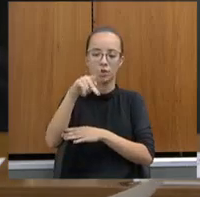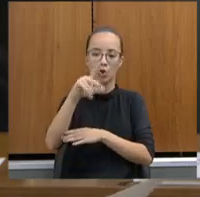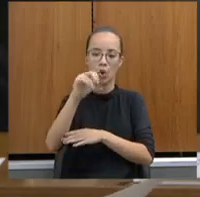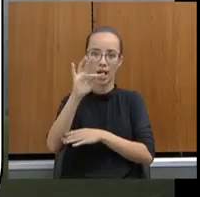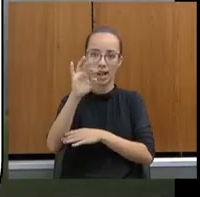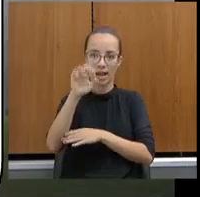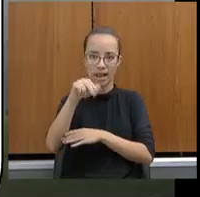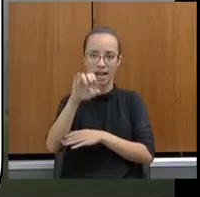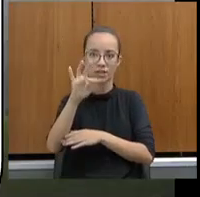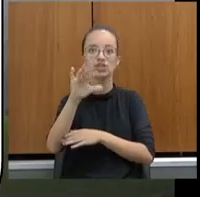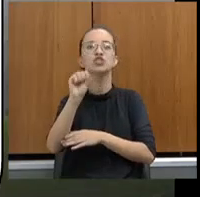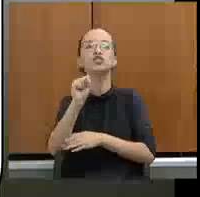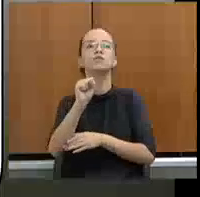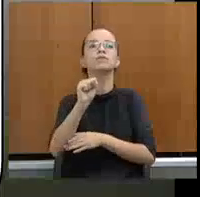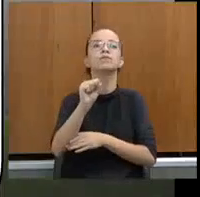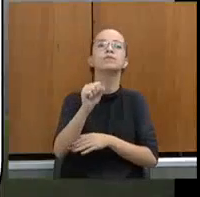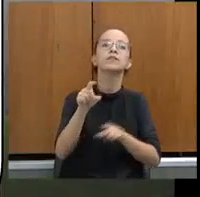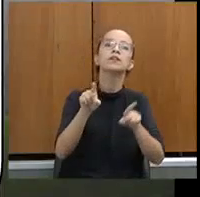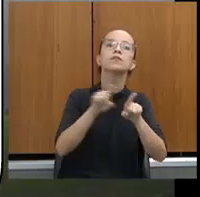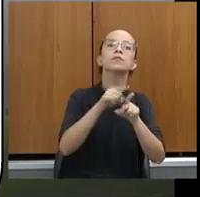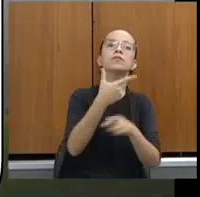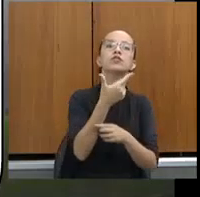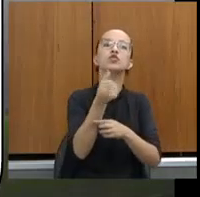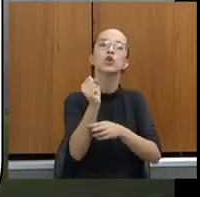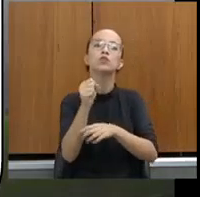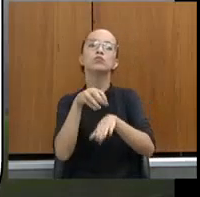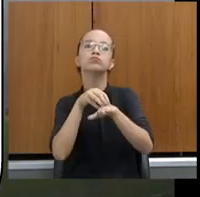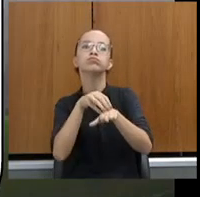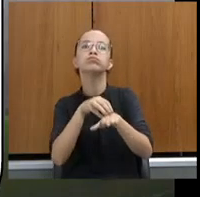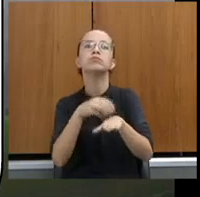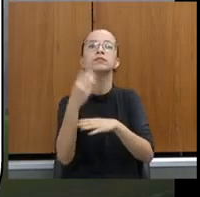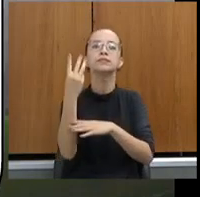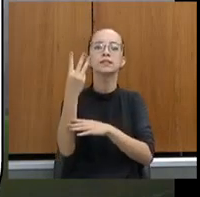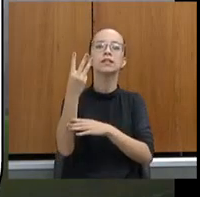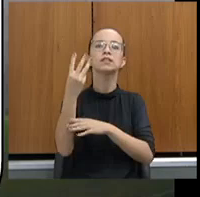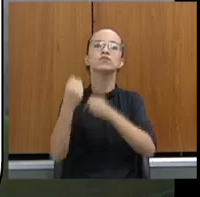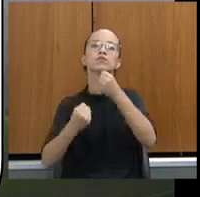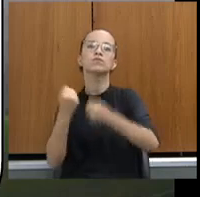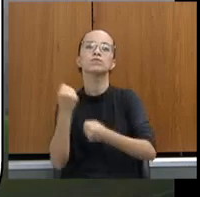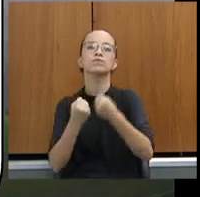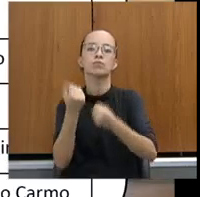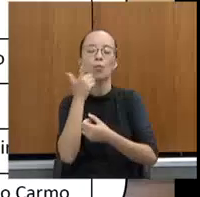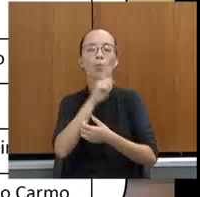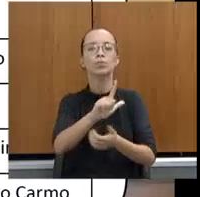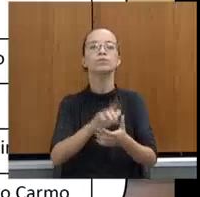28 para o sistema socioeducativo e três veículos da integração. Pode passar.